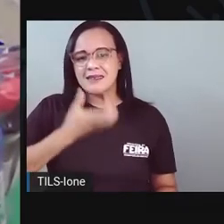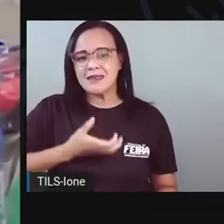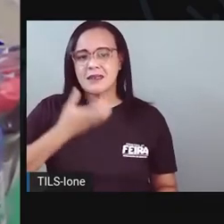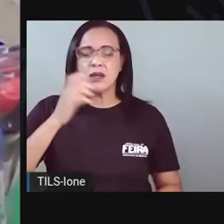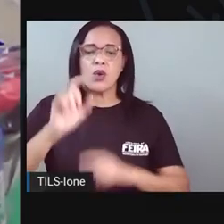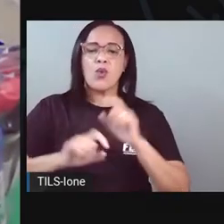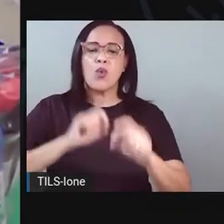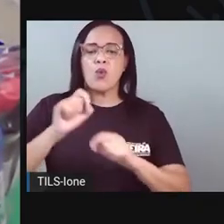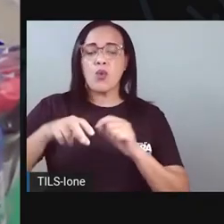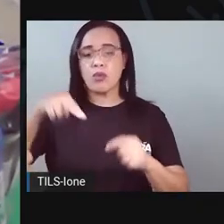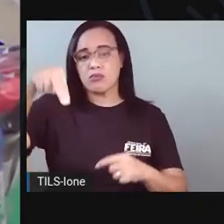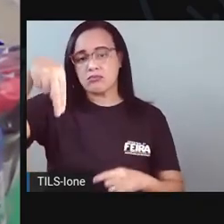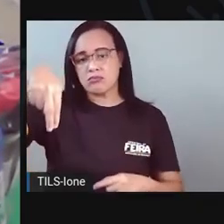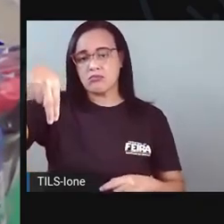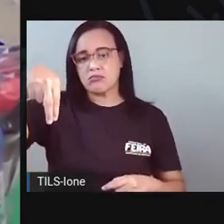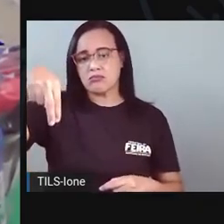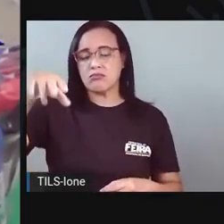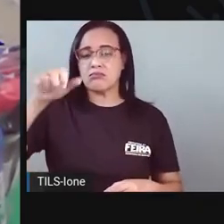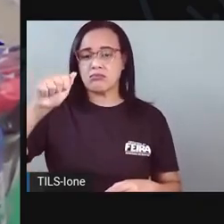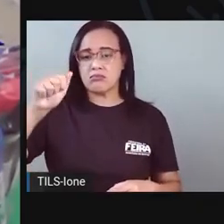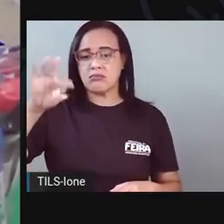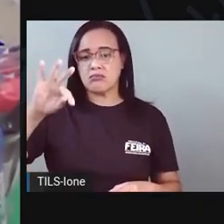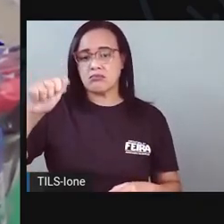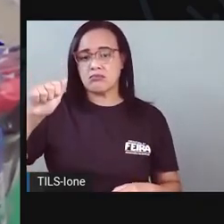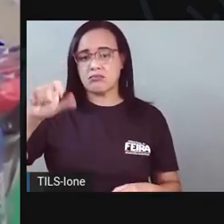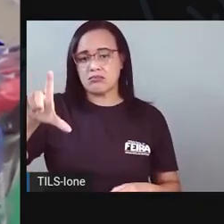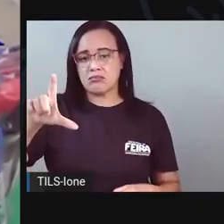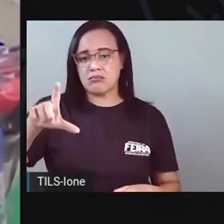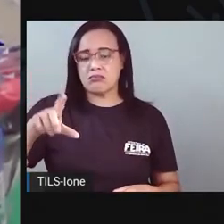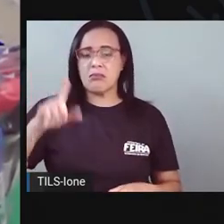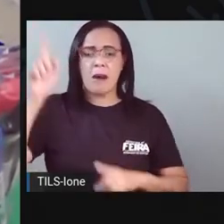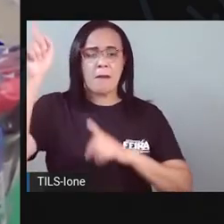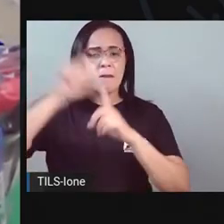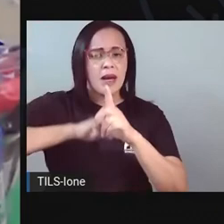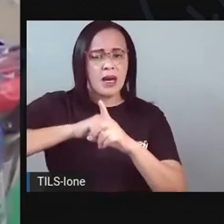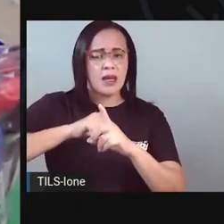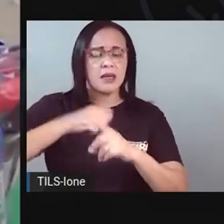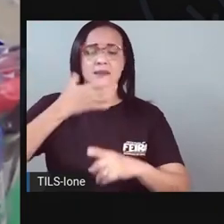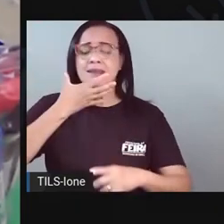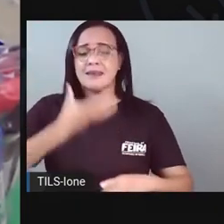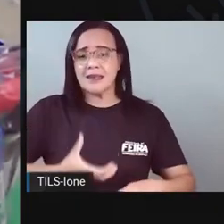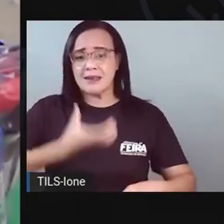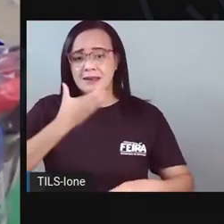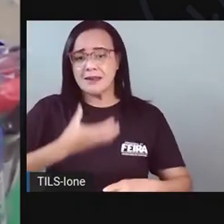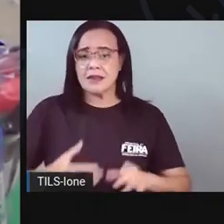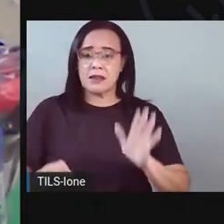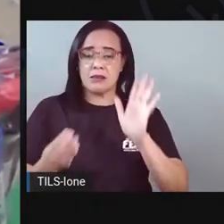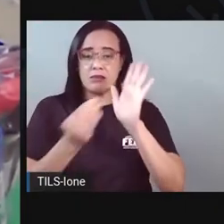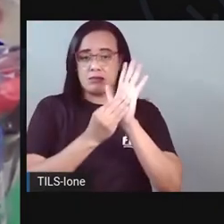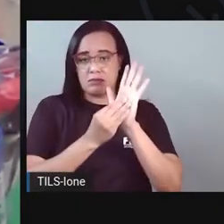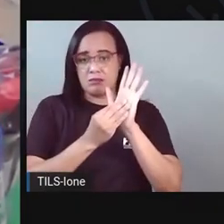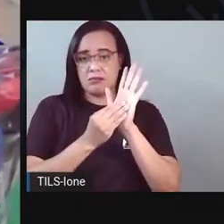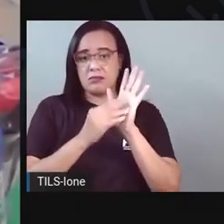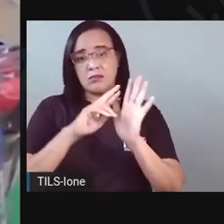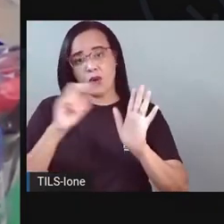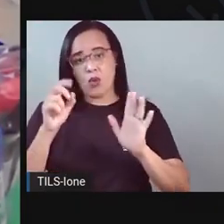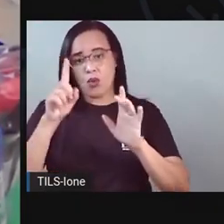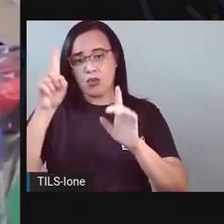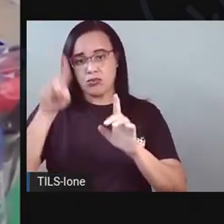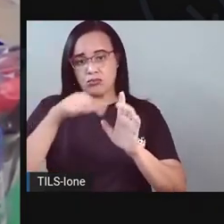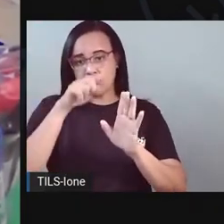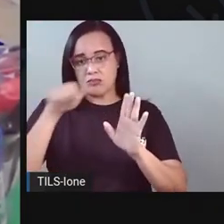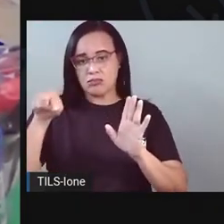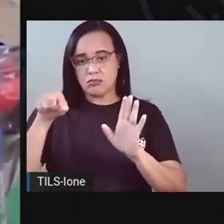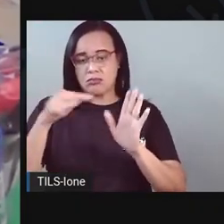tempo. Natal é em que mês? Dezembro. Aí eu venho aqui, ó. Marco o mês de dezembro, né? O que mais? Natal é dia